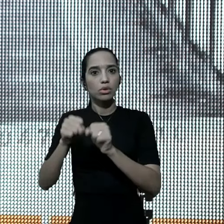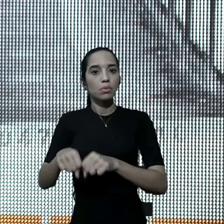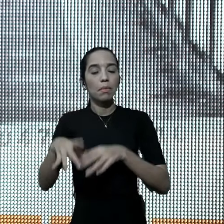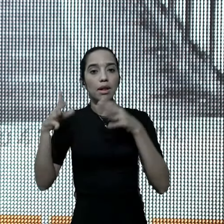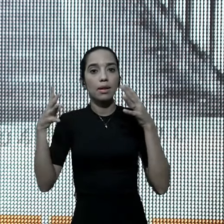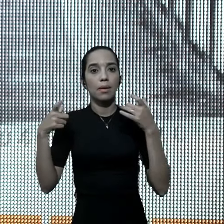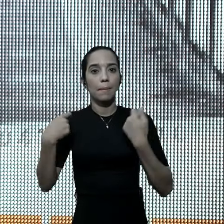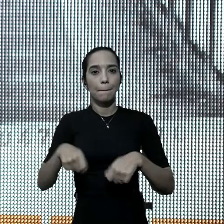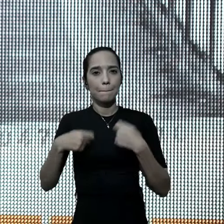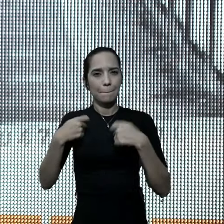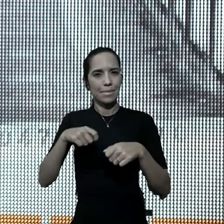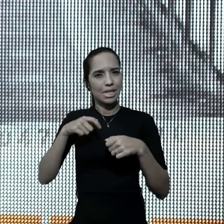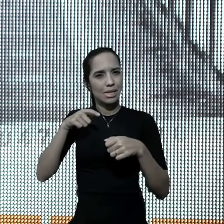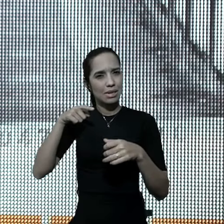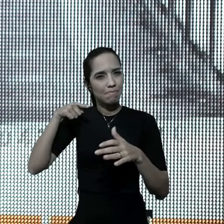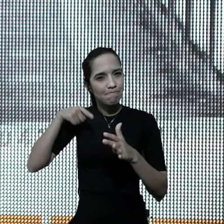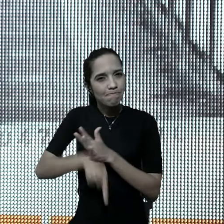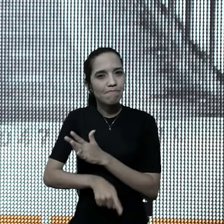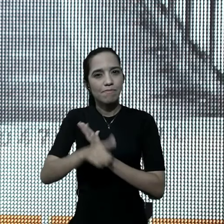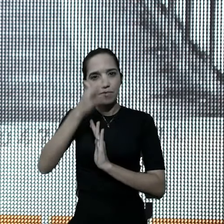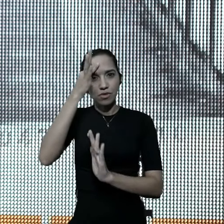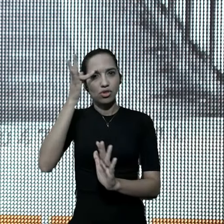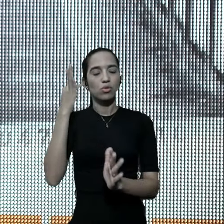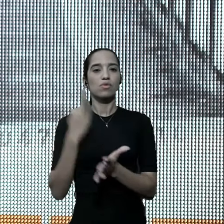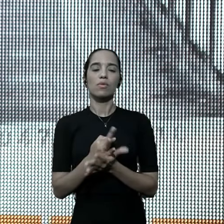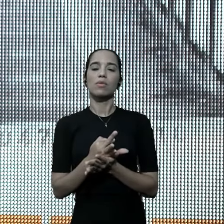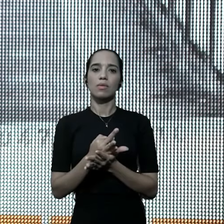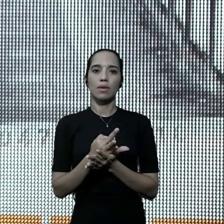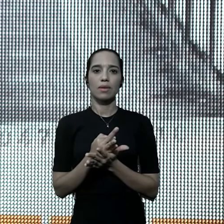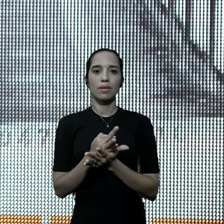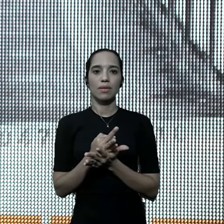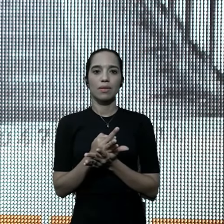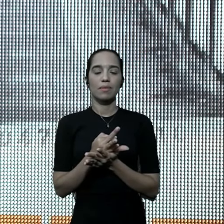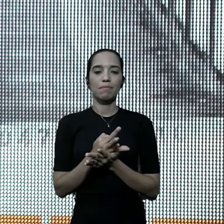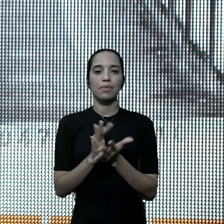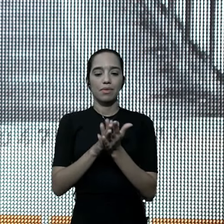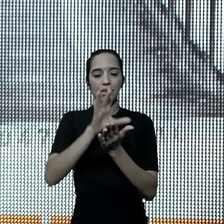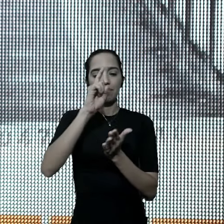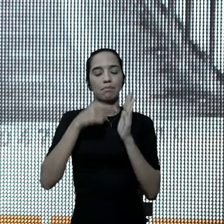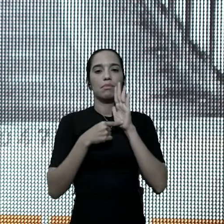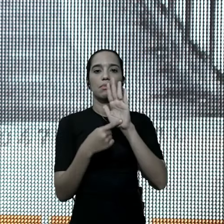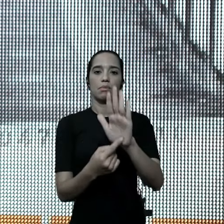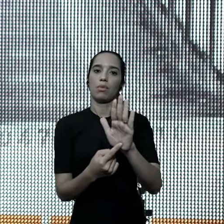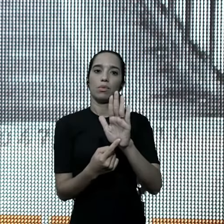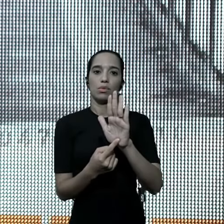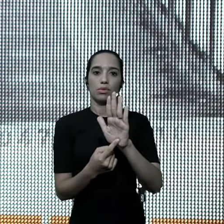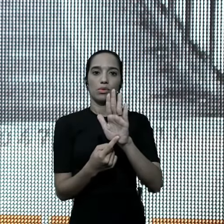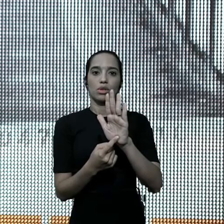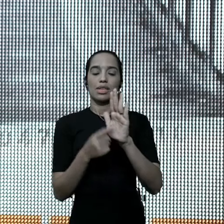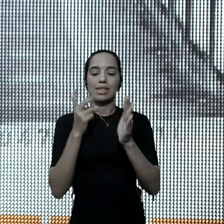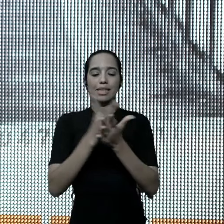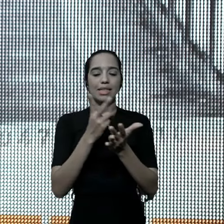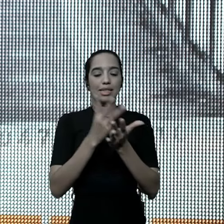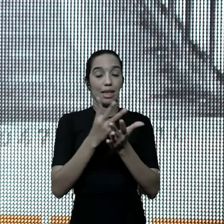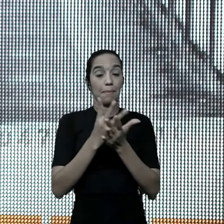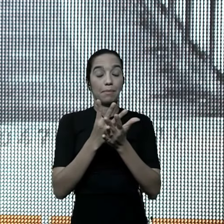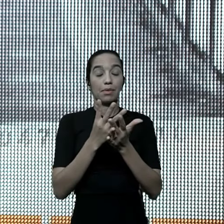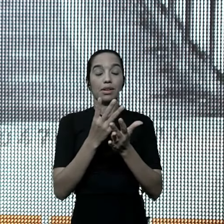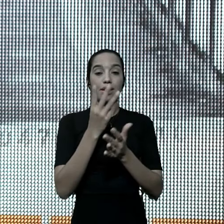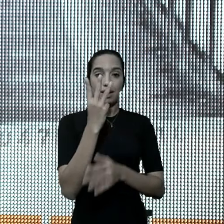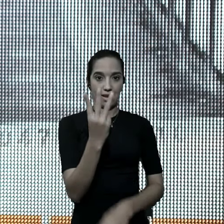que era necessário, um nível maior, de fé, então, a palavra de Deus, nos diz, que sempre estavam, três com ele,